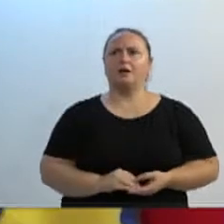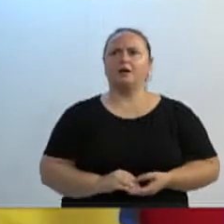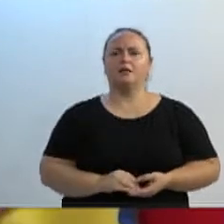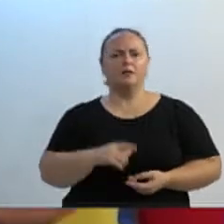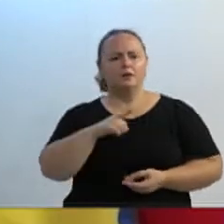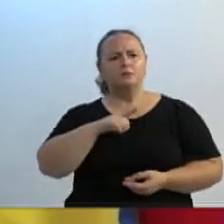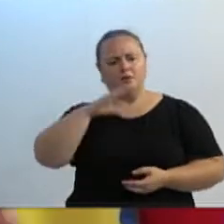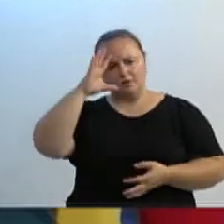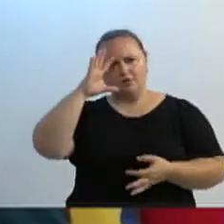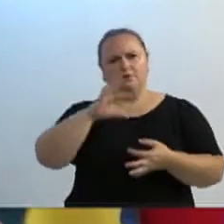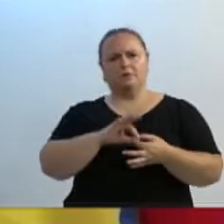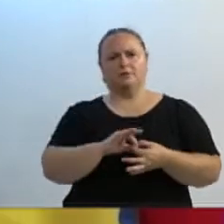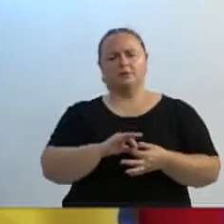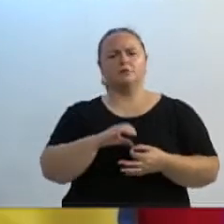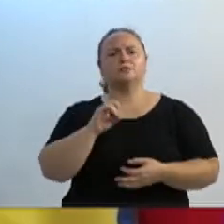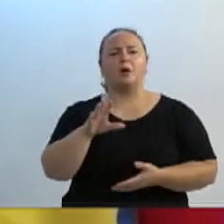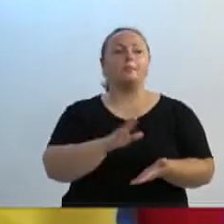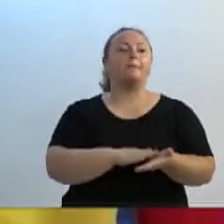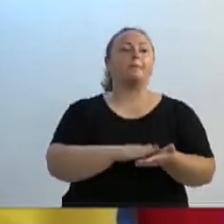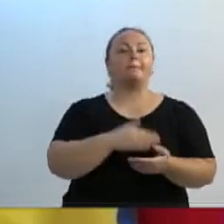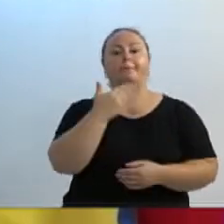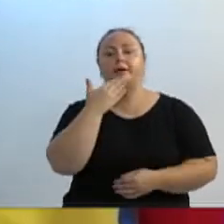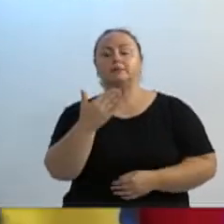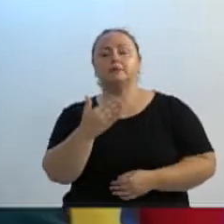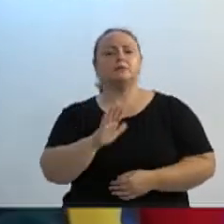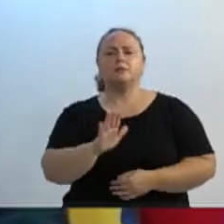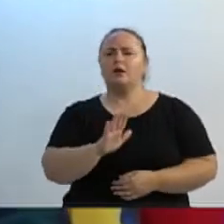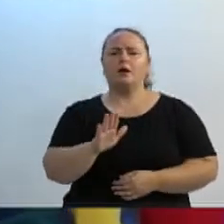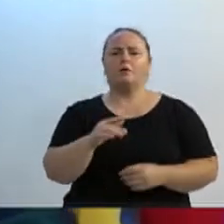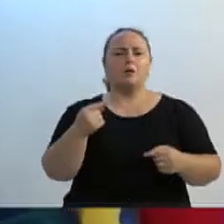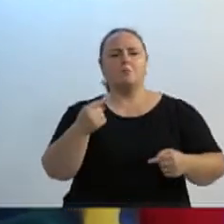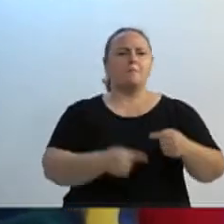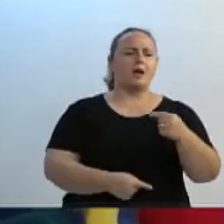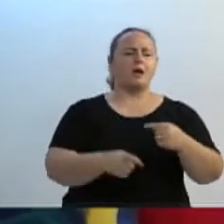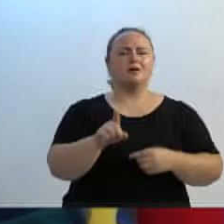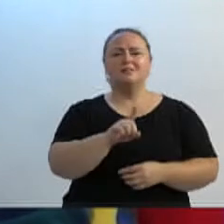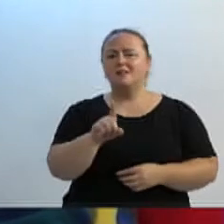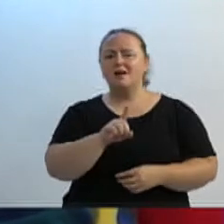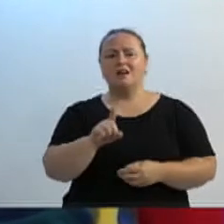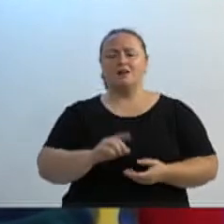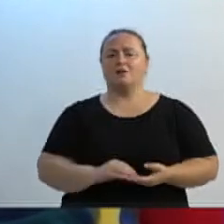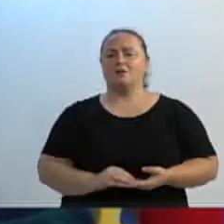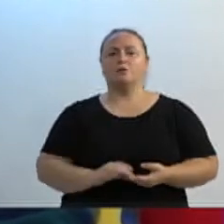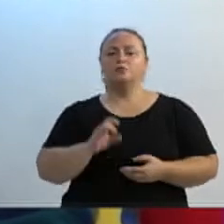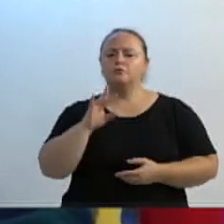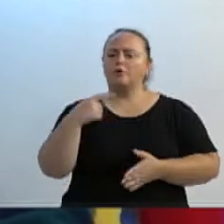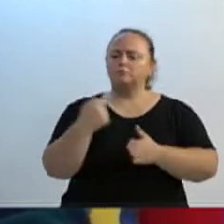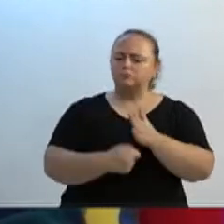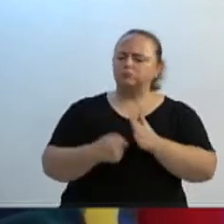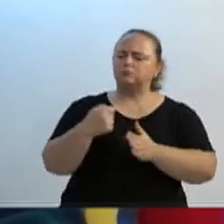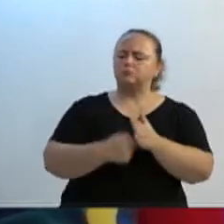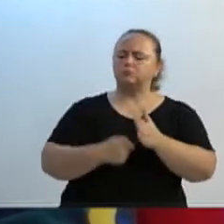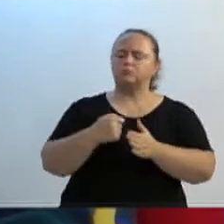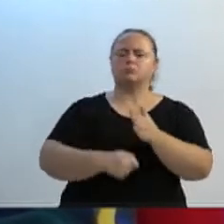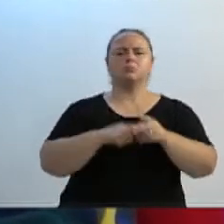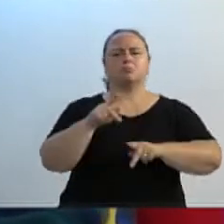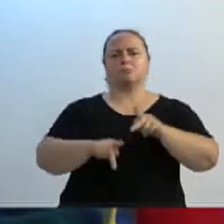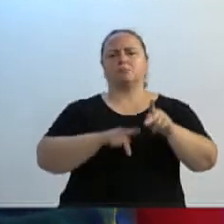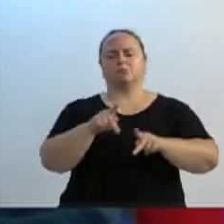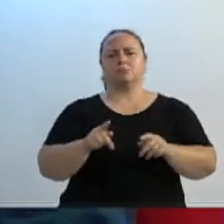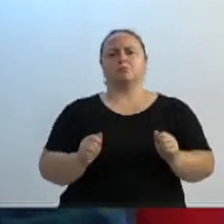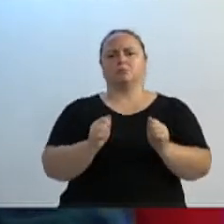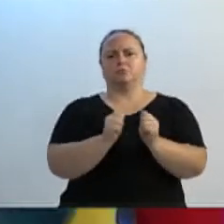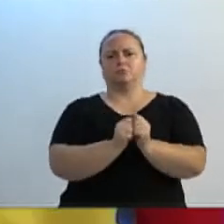Não só estou cobrando. Ah, tá, é a posição do prefeito. Não sou a posição de nada. Estou aqui lutando pelo povo. Foi desde o do meu mandato.